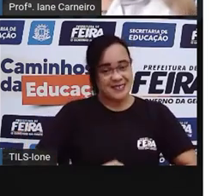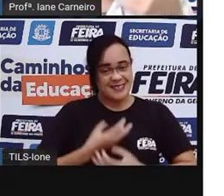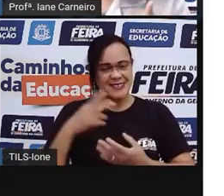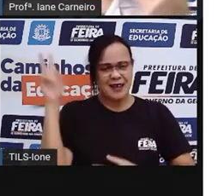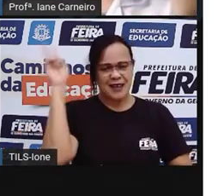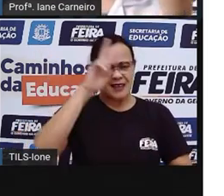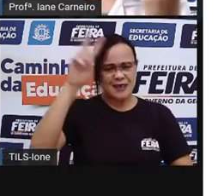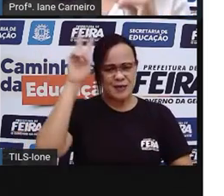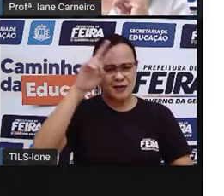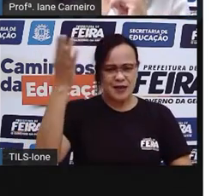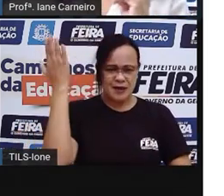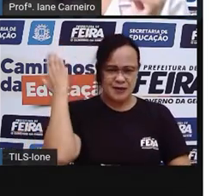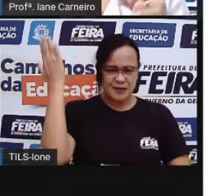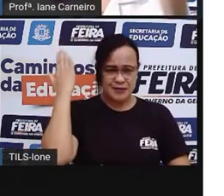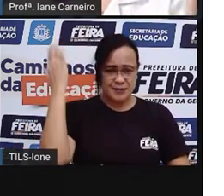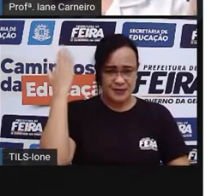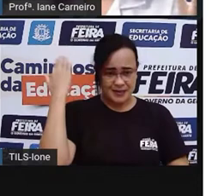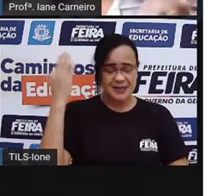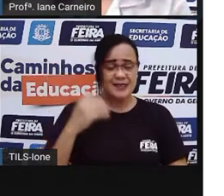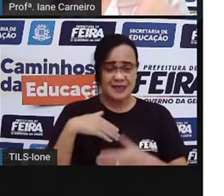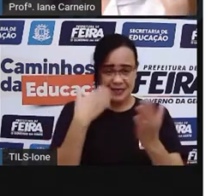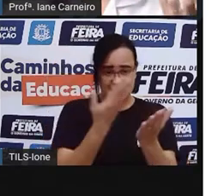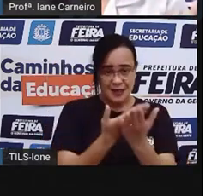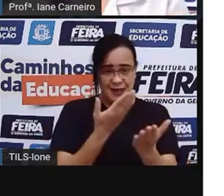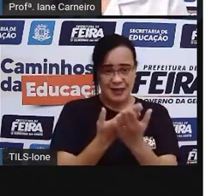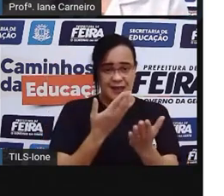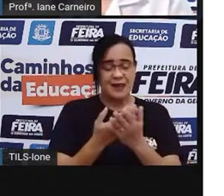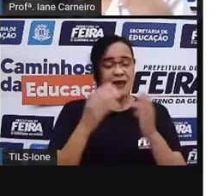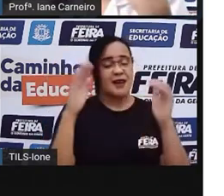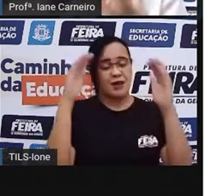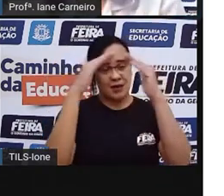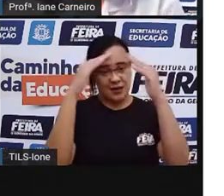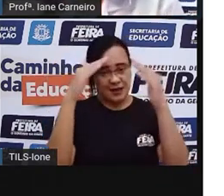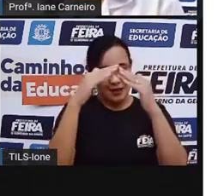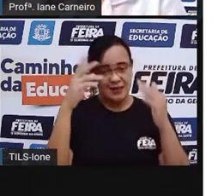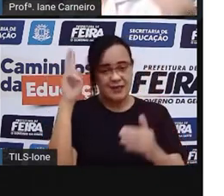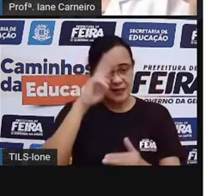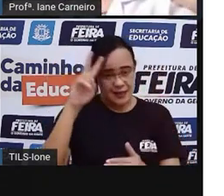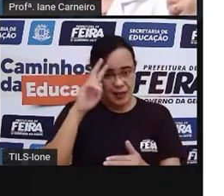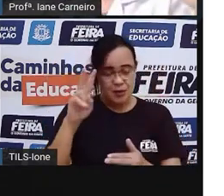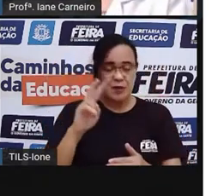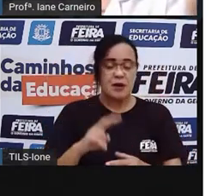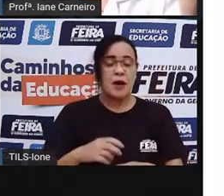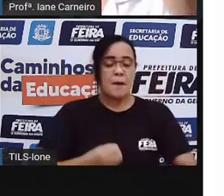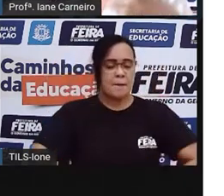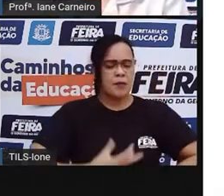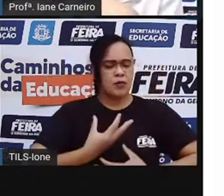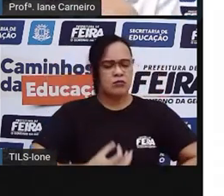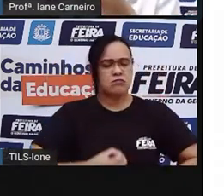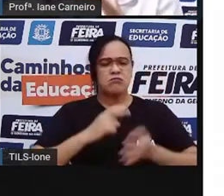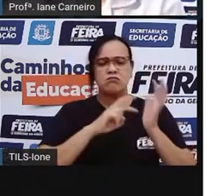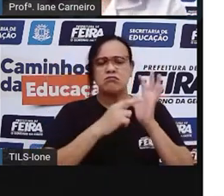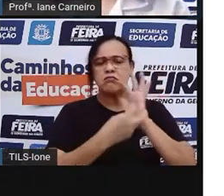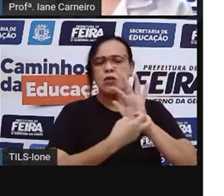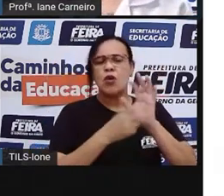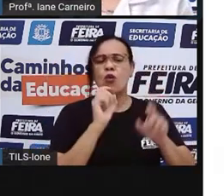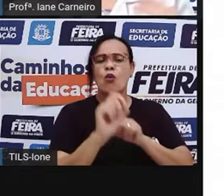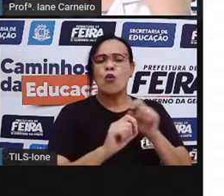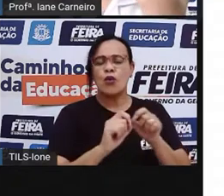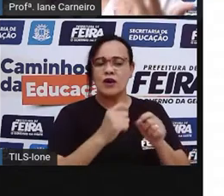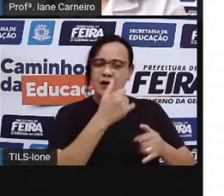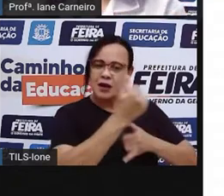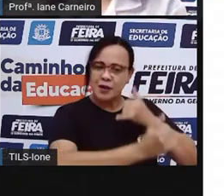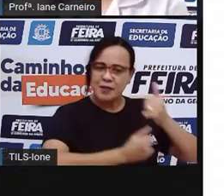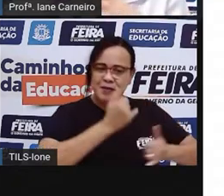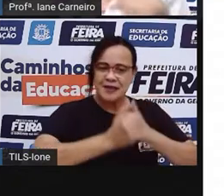aula da casa, que a Pró falou que poesia é isso, é brincar com as palavras, né? A poesia tem esse poder de